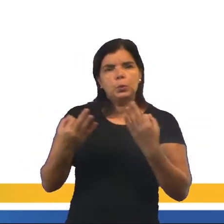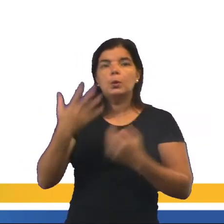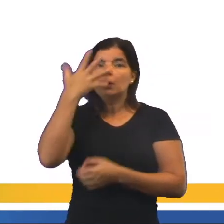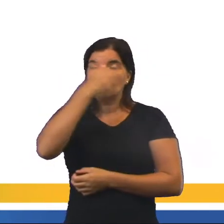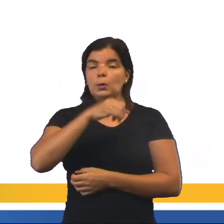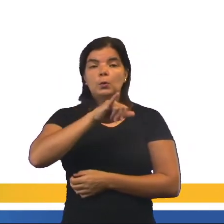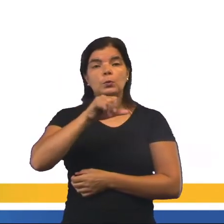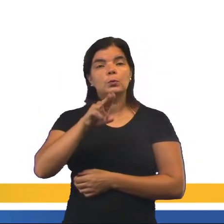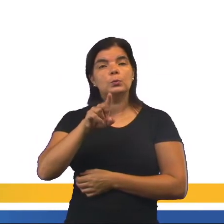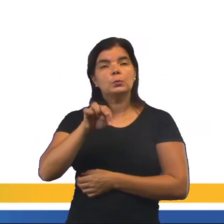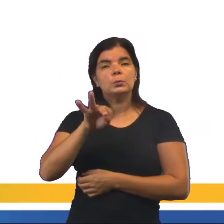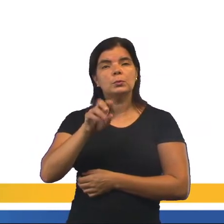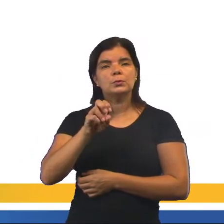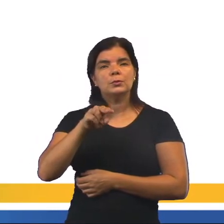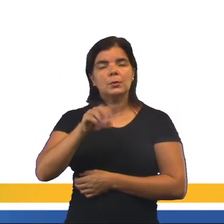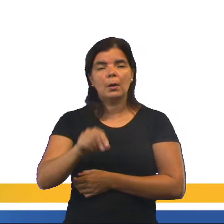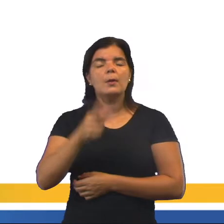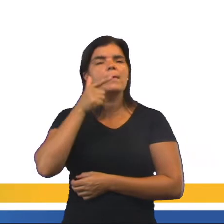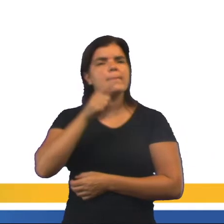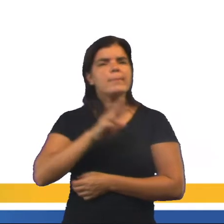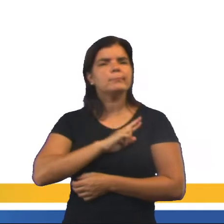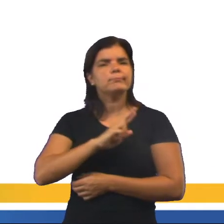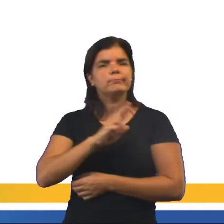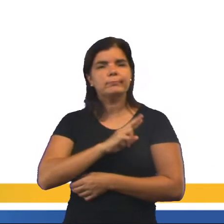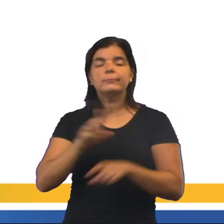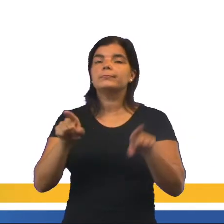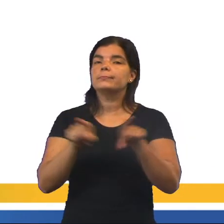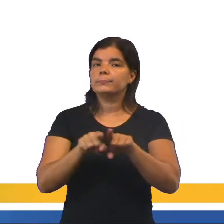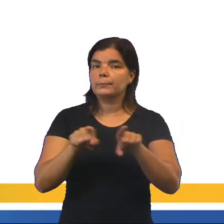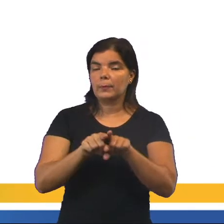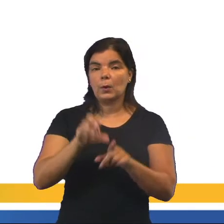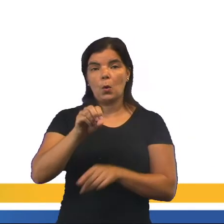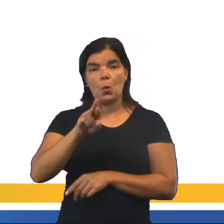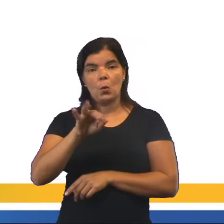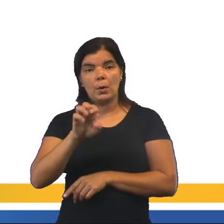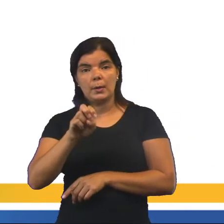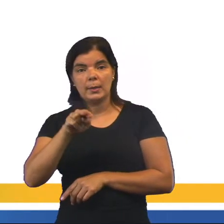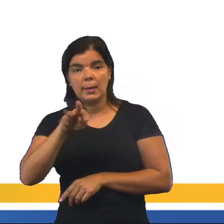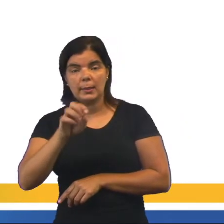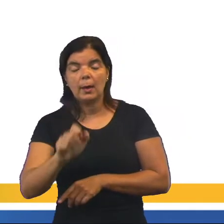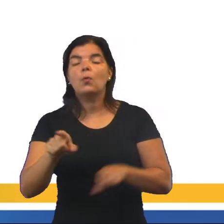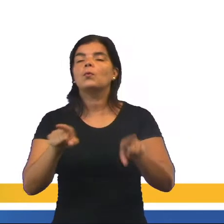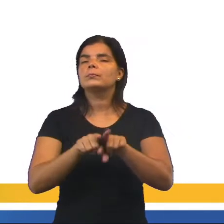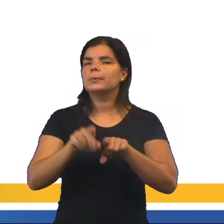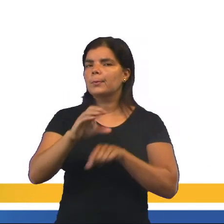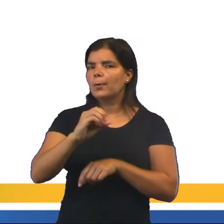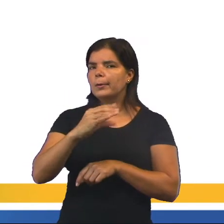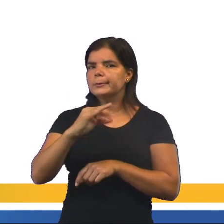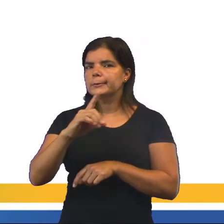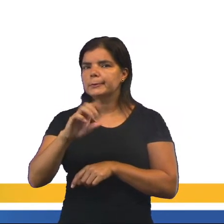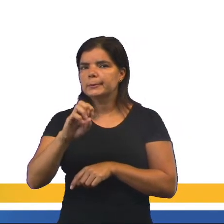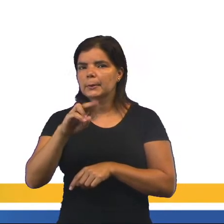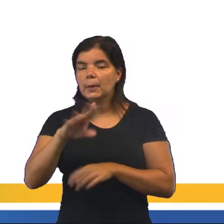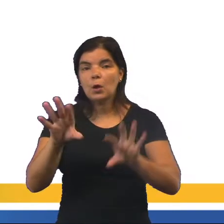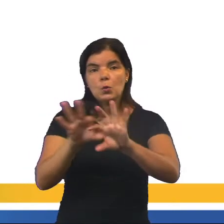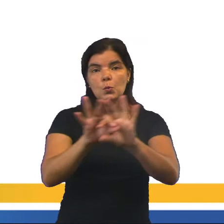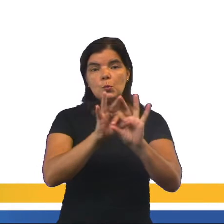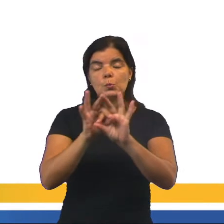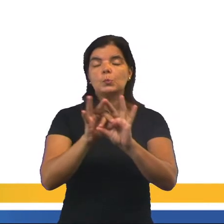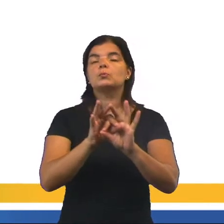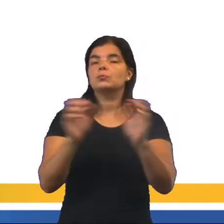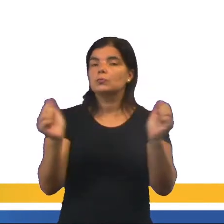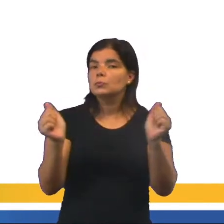justiniano procurou usar essa religião, tanto do Oriental e Ocidental, e unir. E assim ele